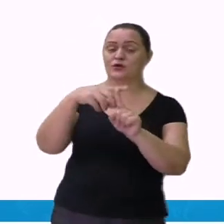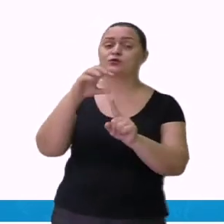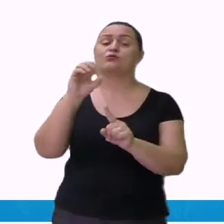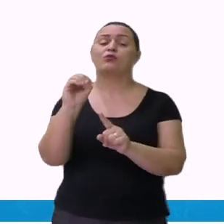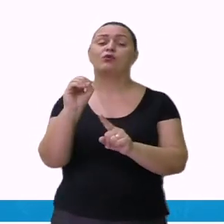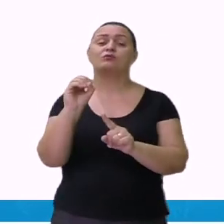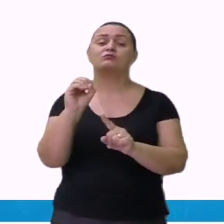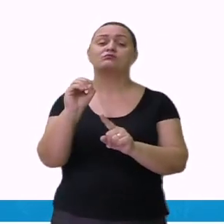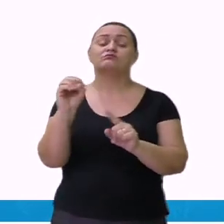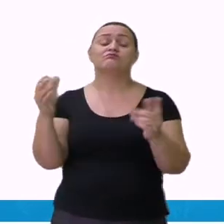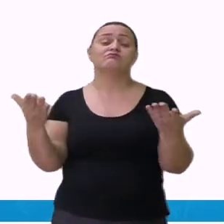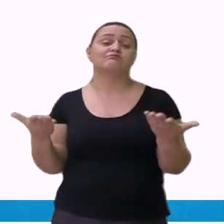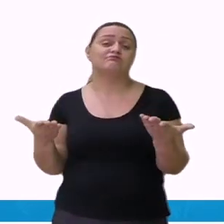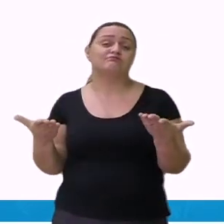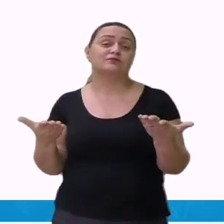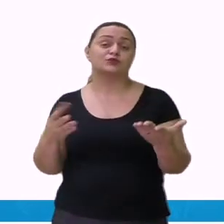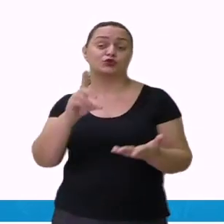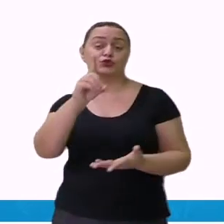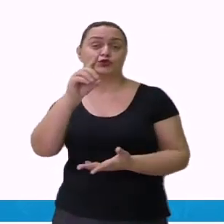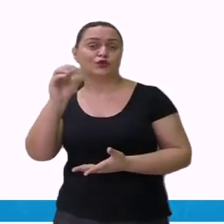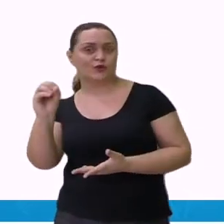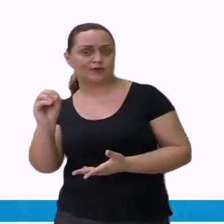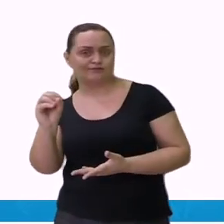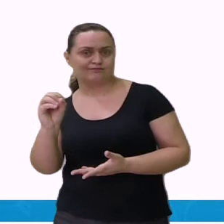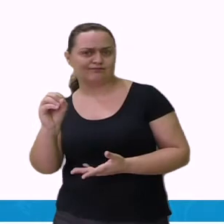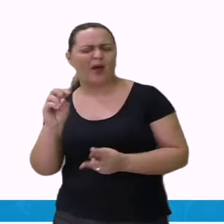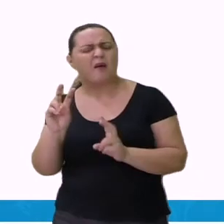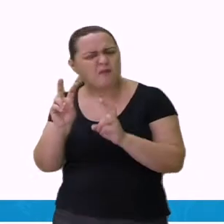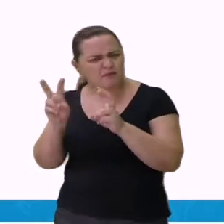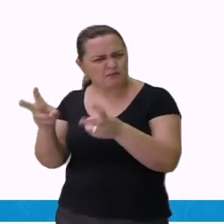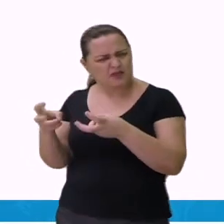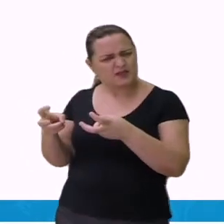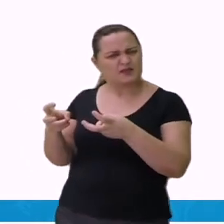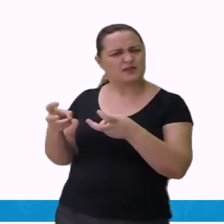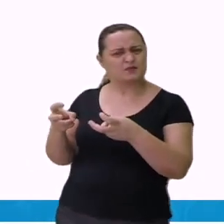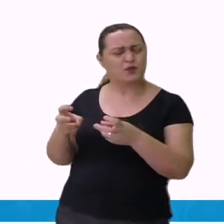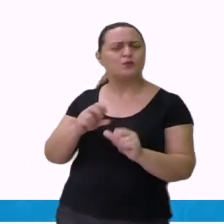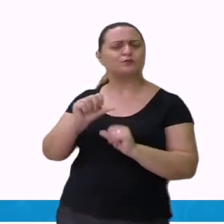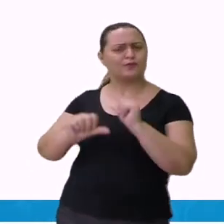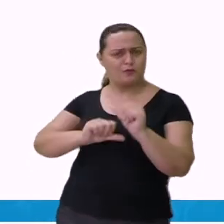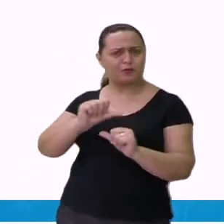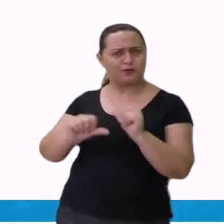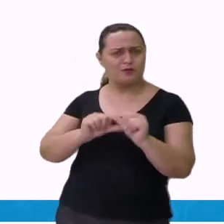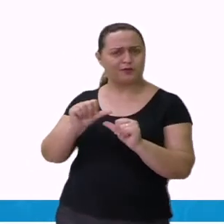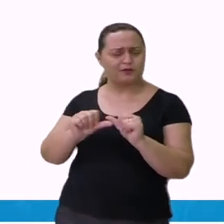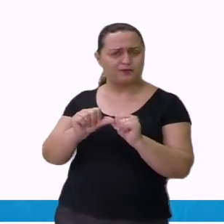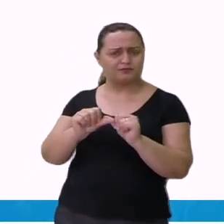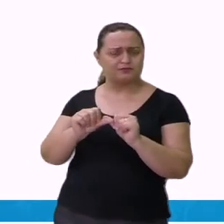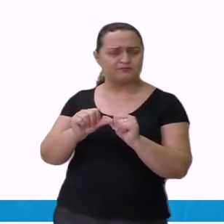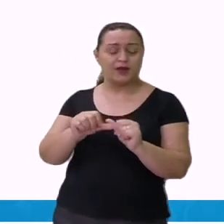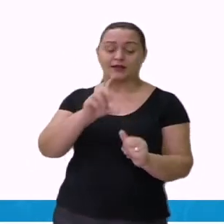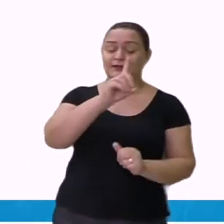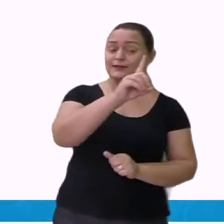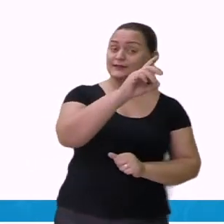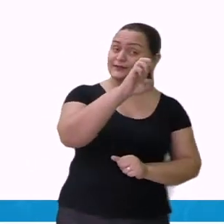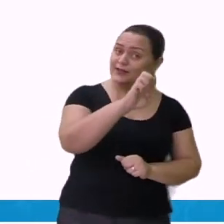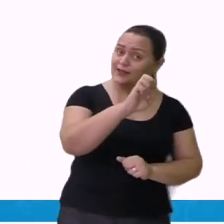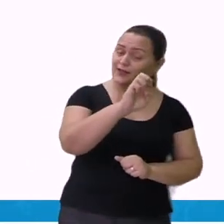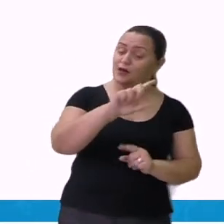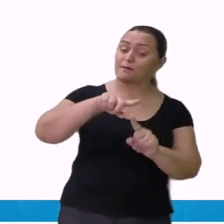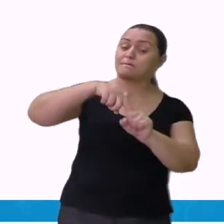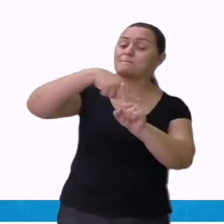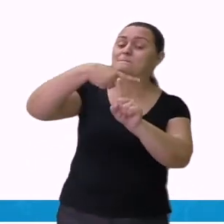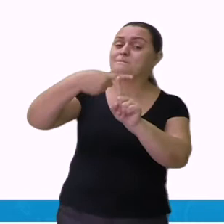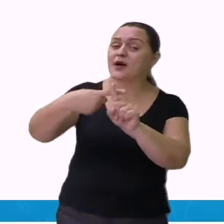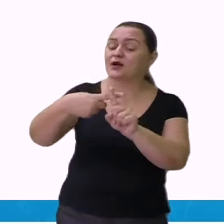eu formo Dó. Então, D mais o, teve aí